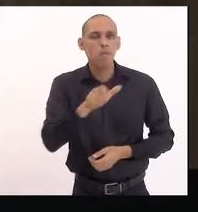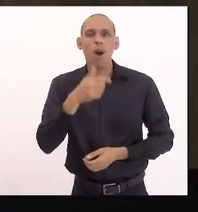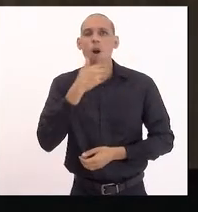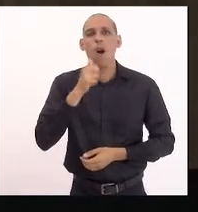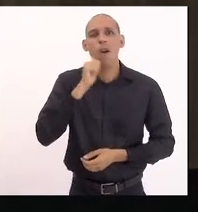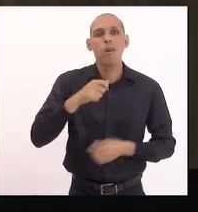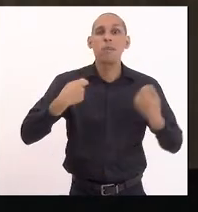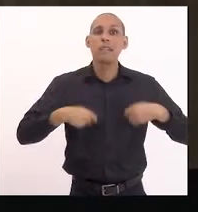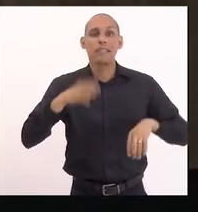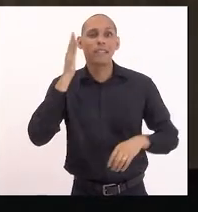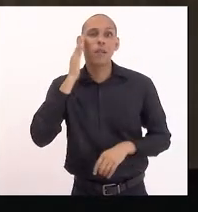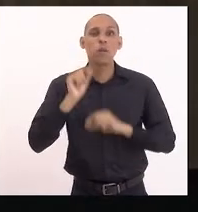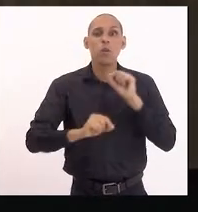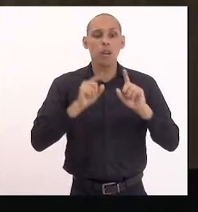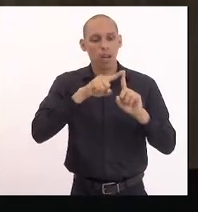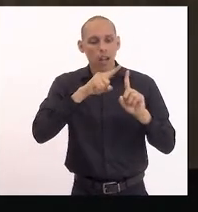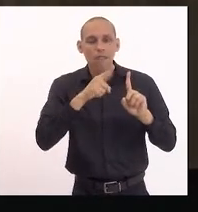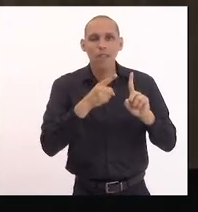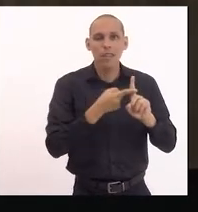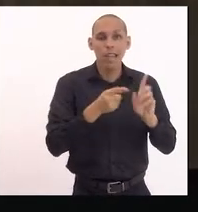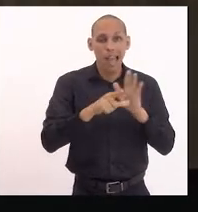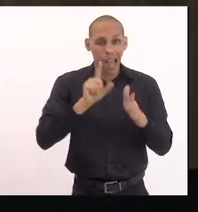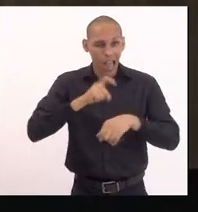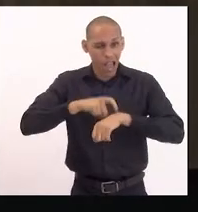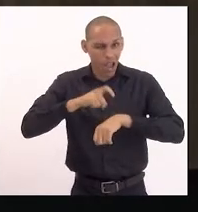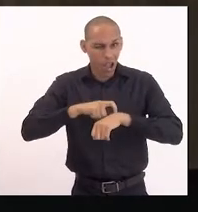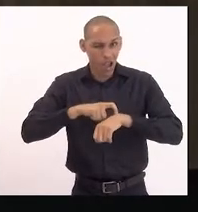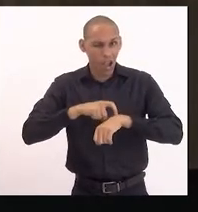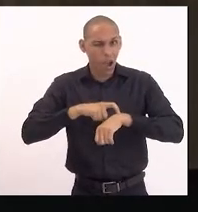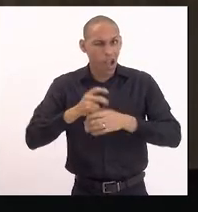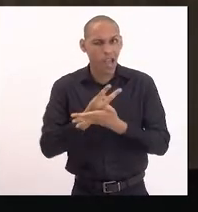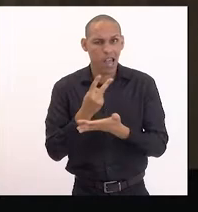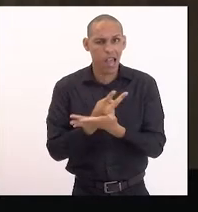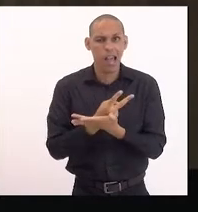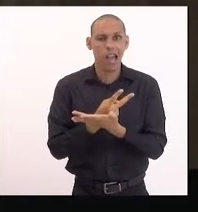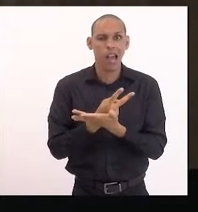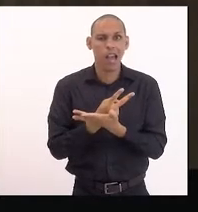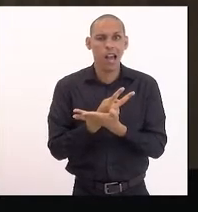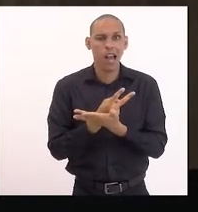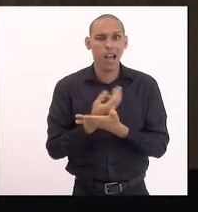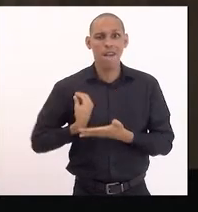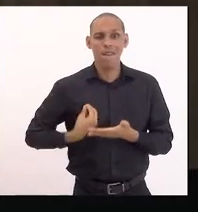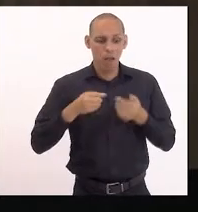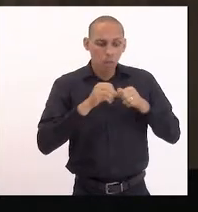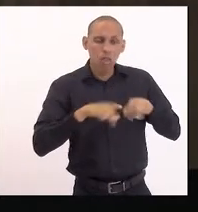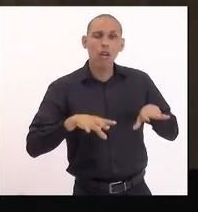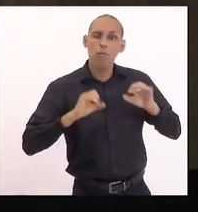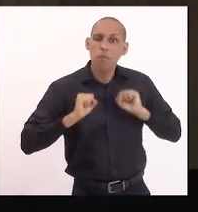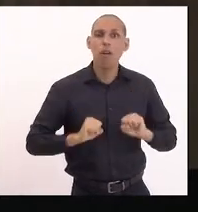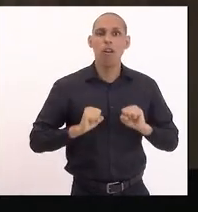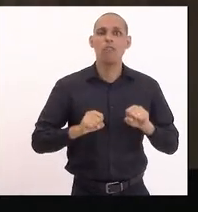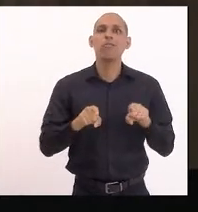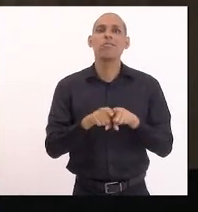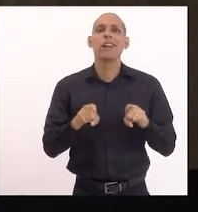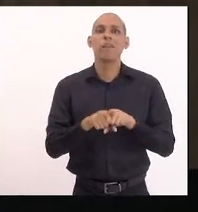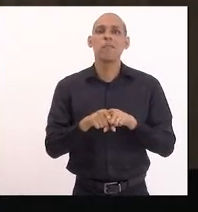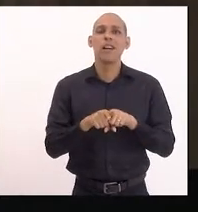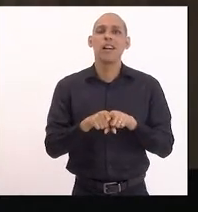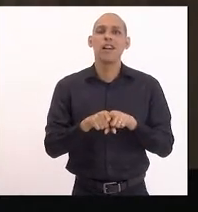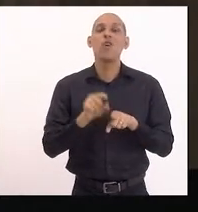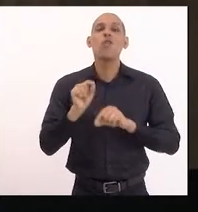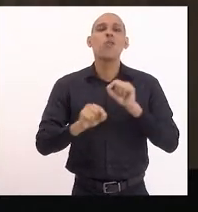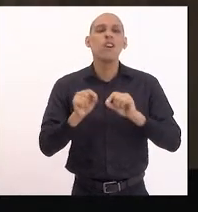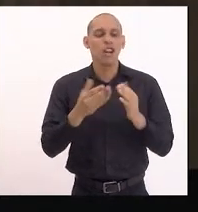gravidez precoce pode trazer prejuízos sérios para as suas vidas, inclusive a interrupção dos seus